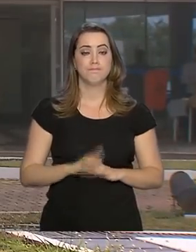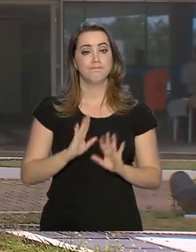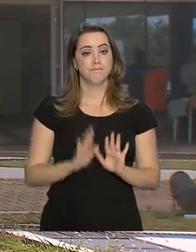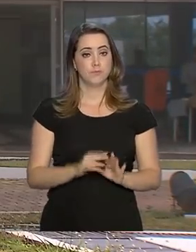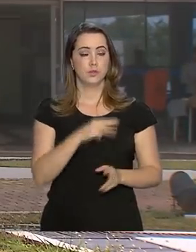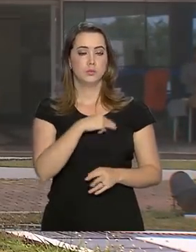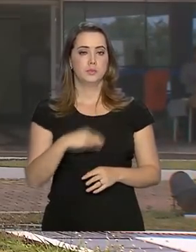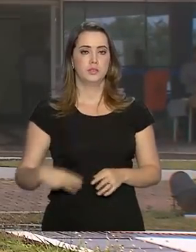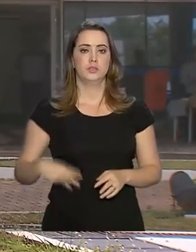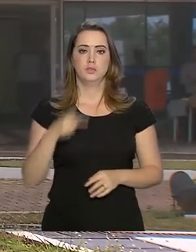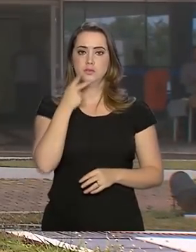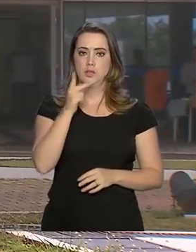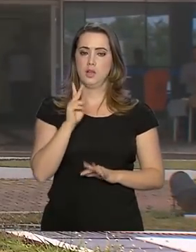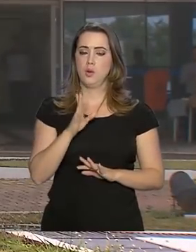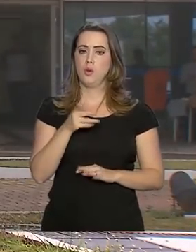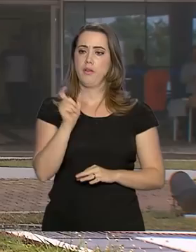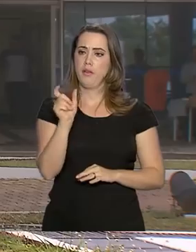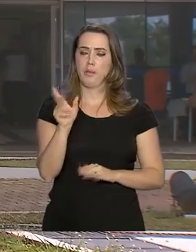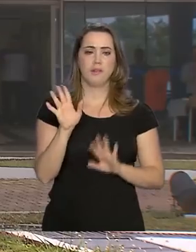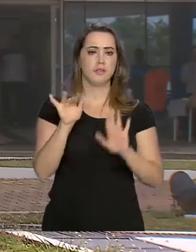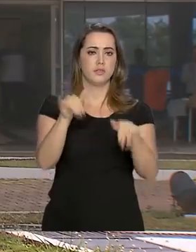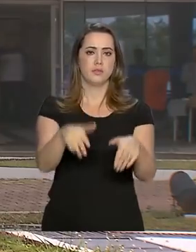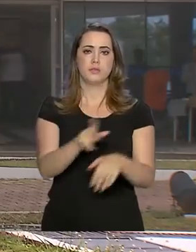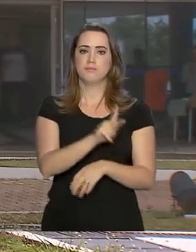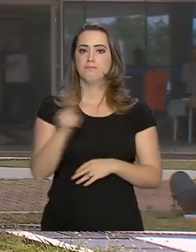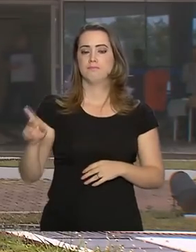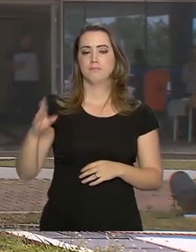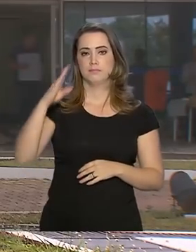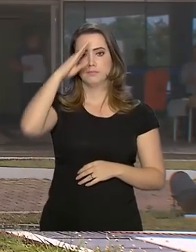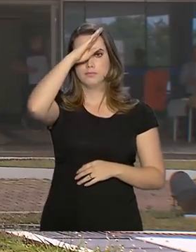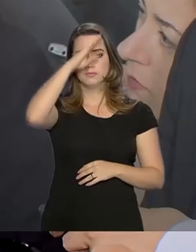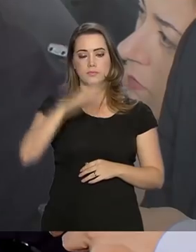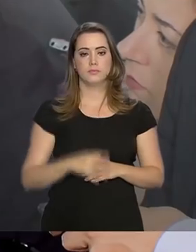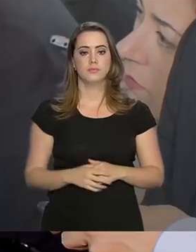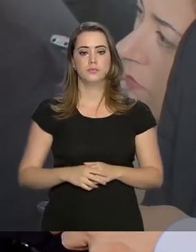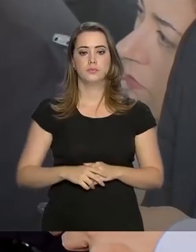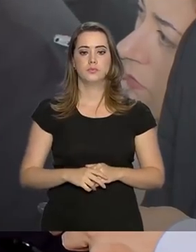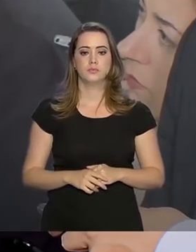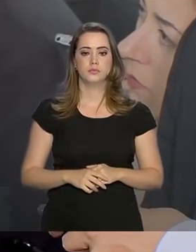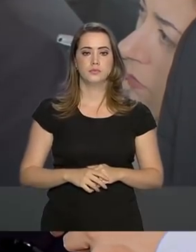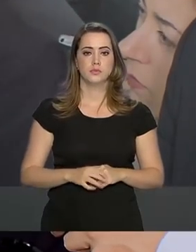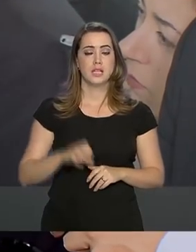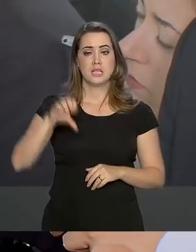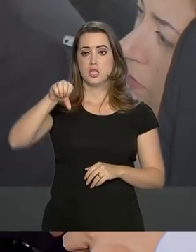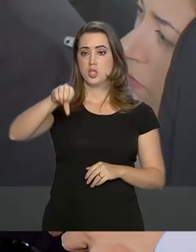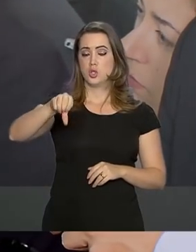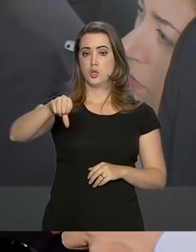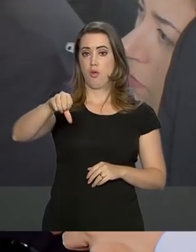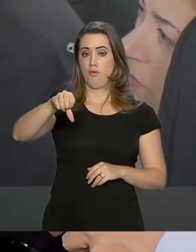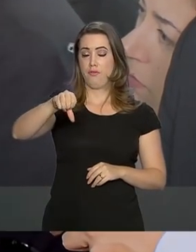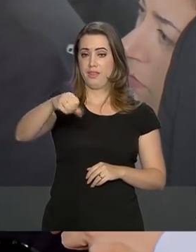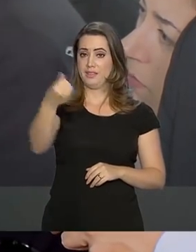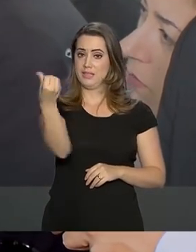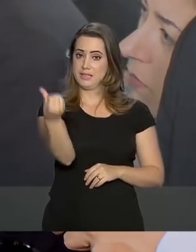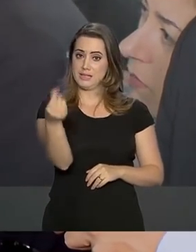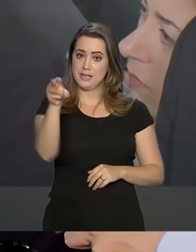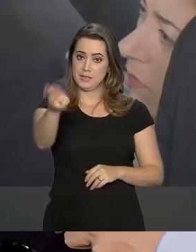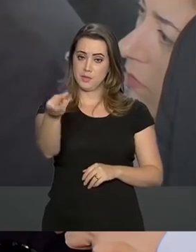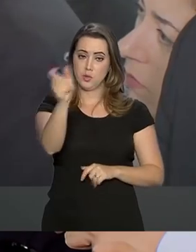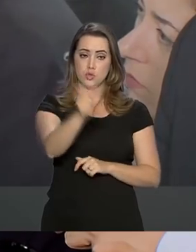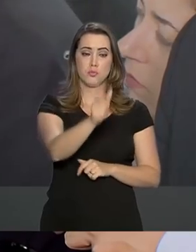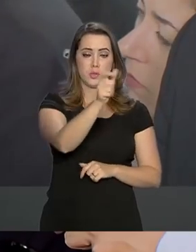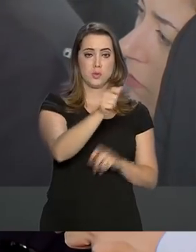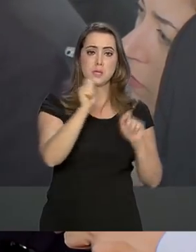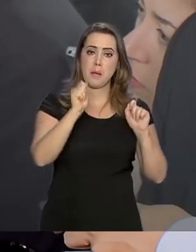Segundo o ministro, a palavra final é do presidente Jair Bolsonaro. São 96 milhões de brasileiros economicamente